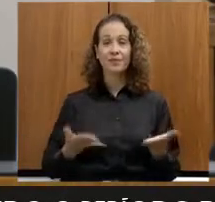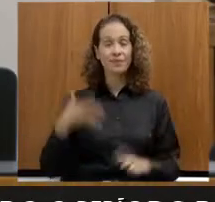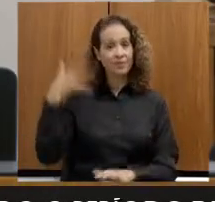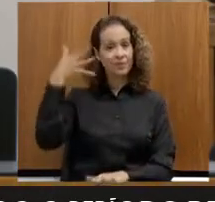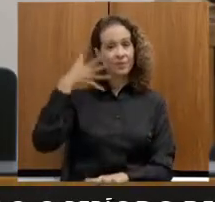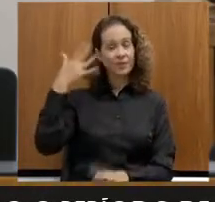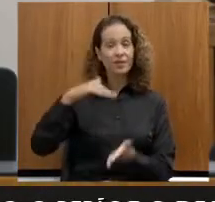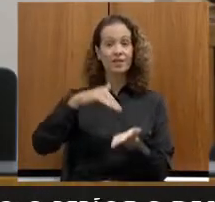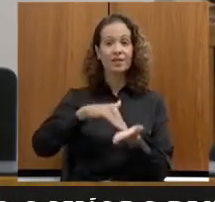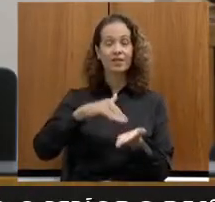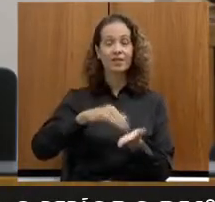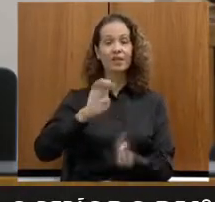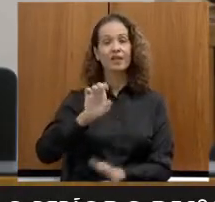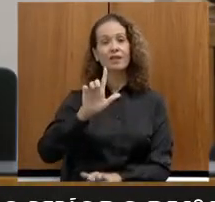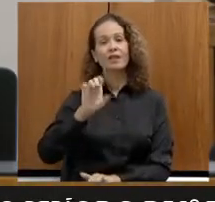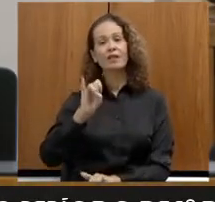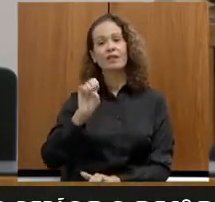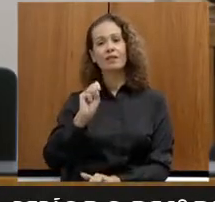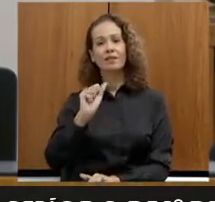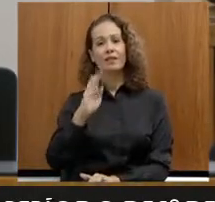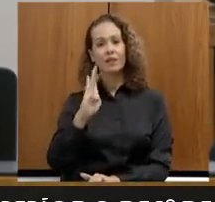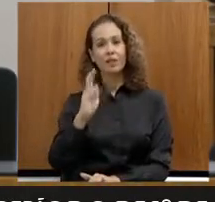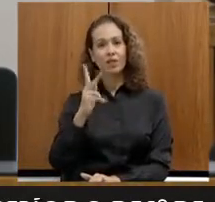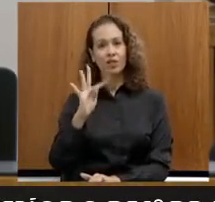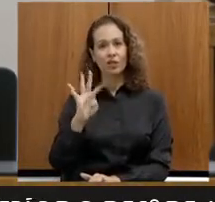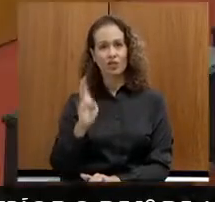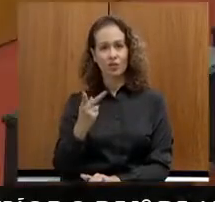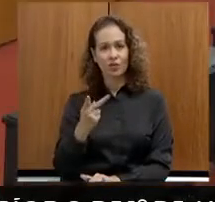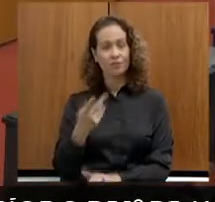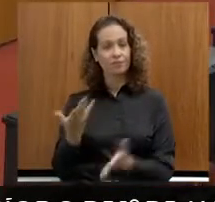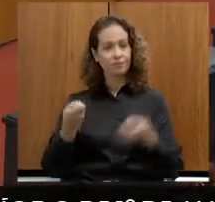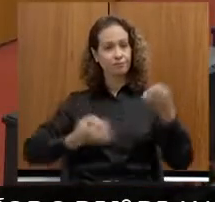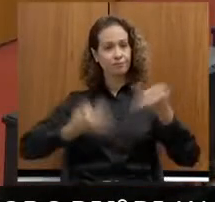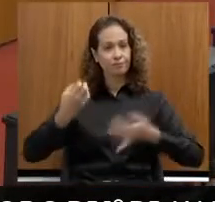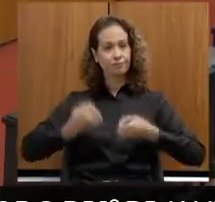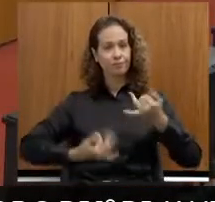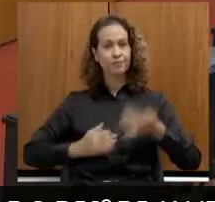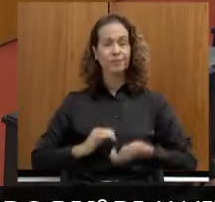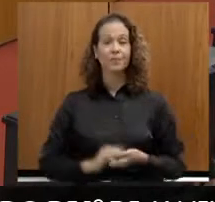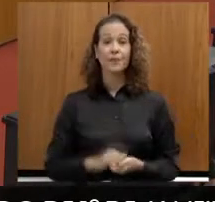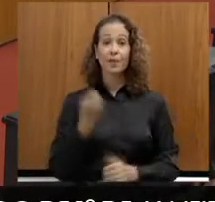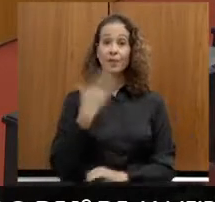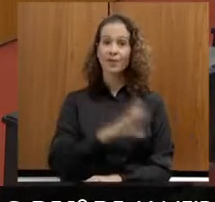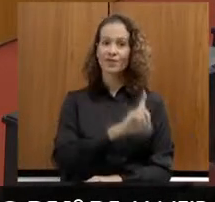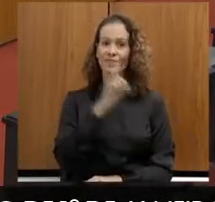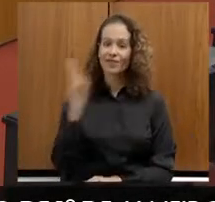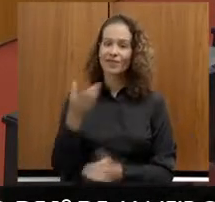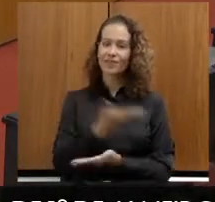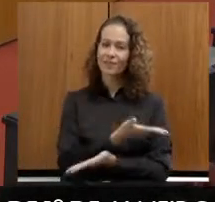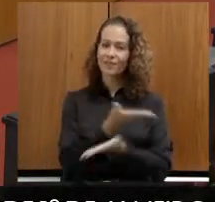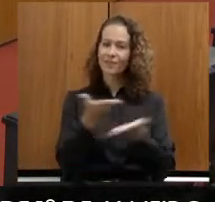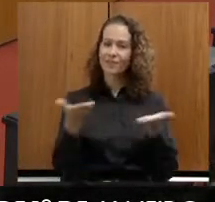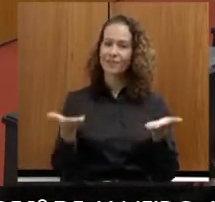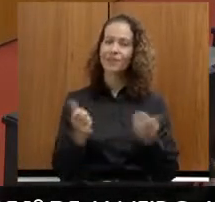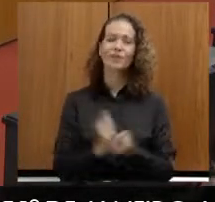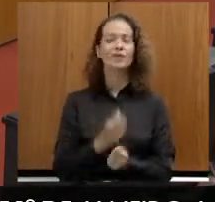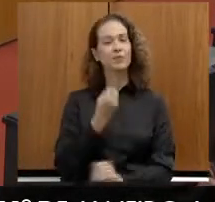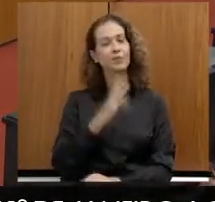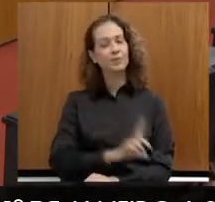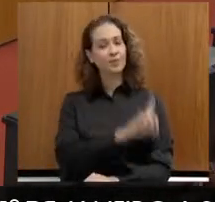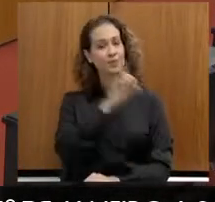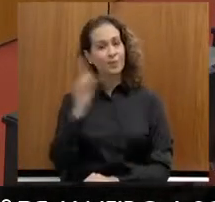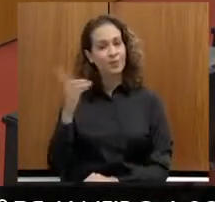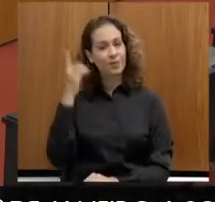a secretária Elisabeth Juca para as suas considerações. Bom dia a todos e todas. Bom dia, deputado